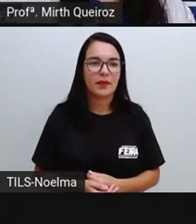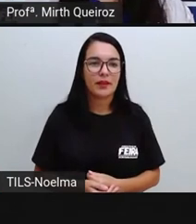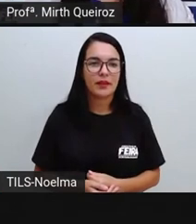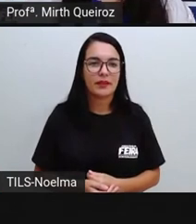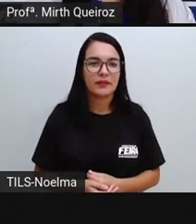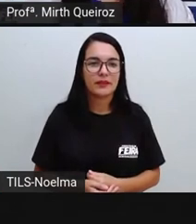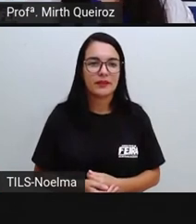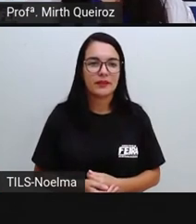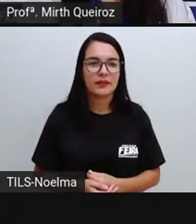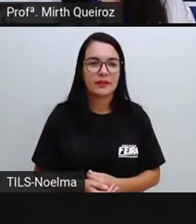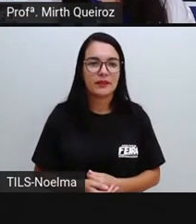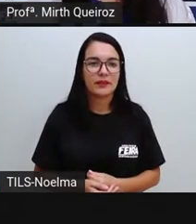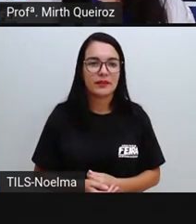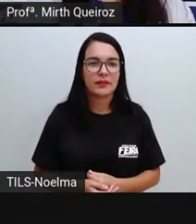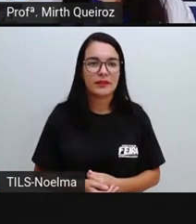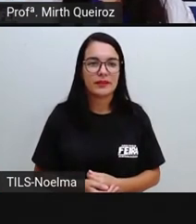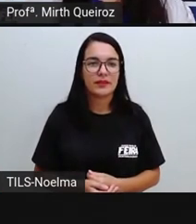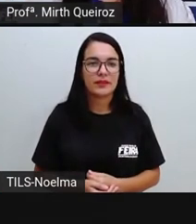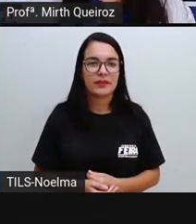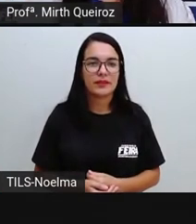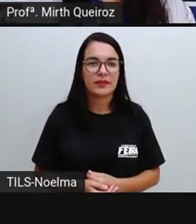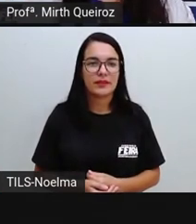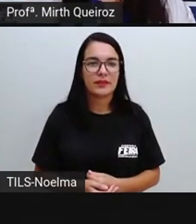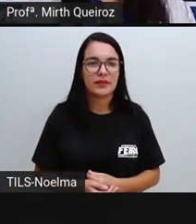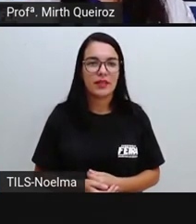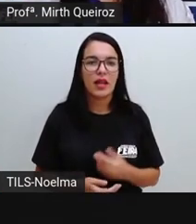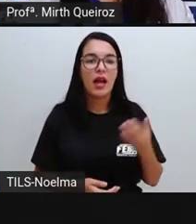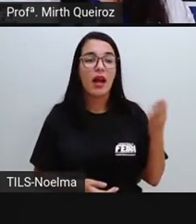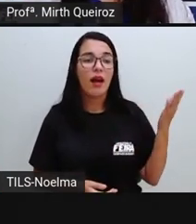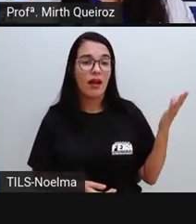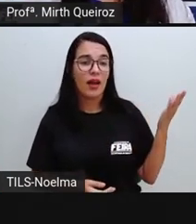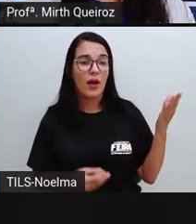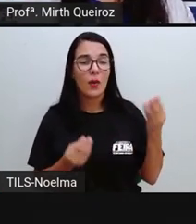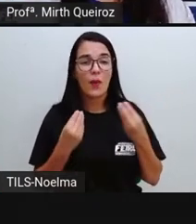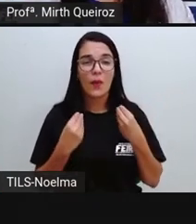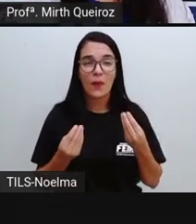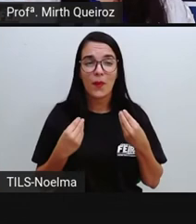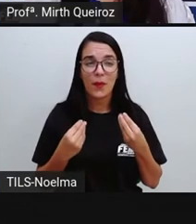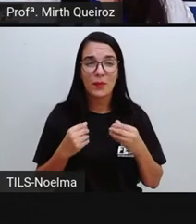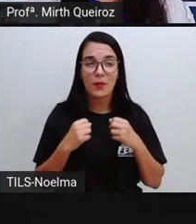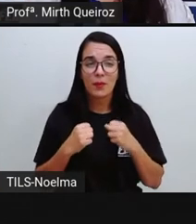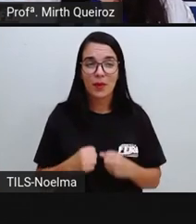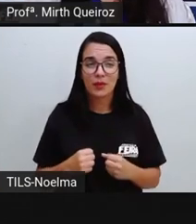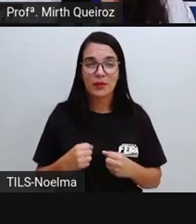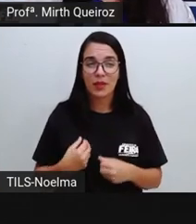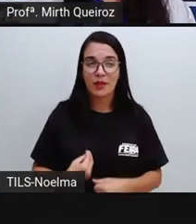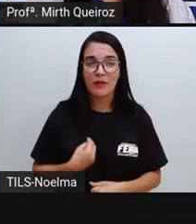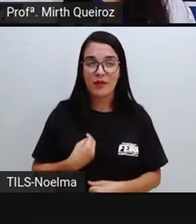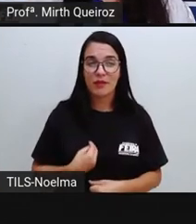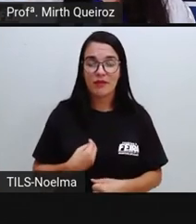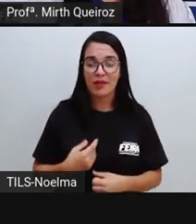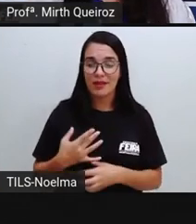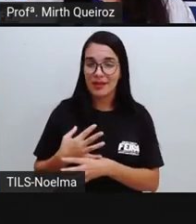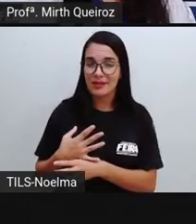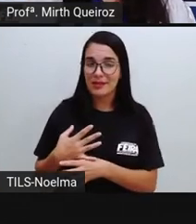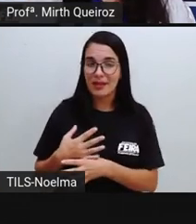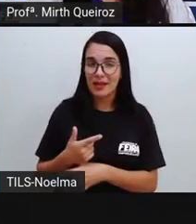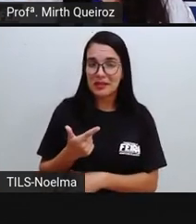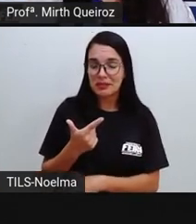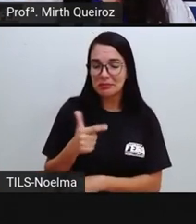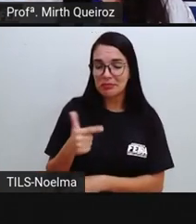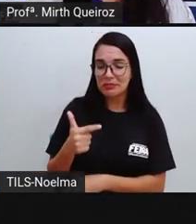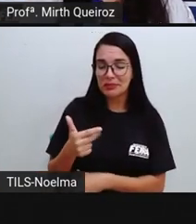Que é o setor terciário. Como seria possível viver na cidade sem os produtos do campo?